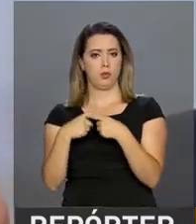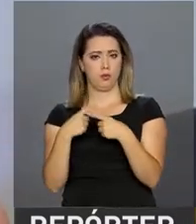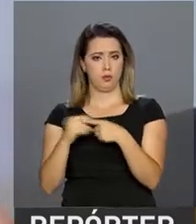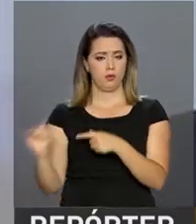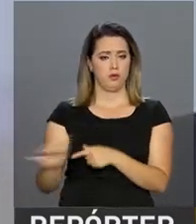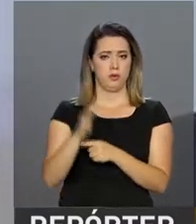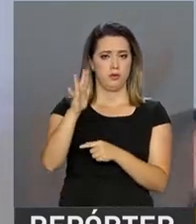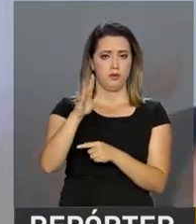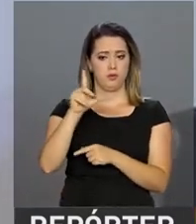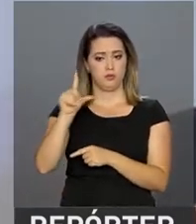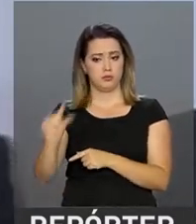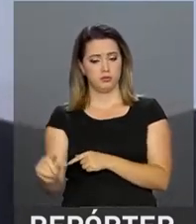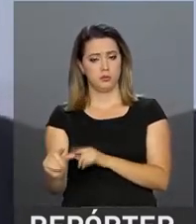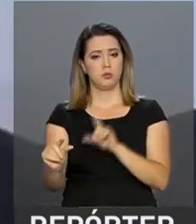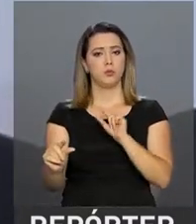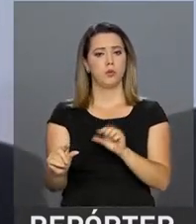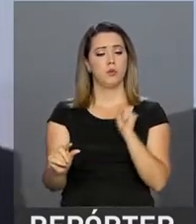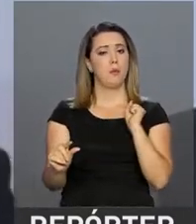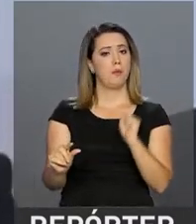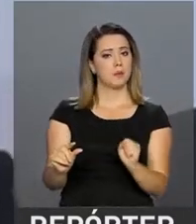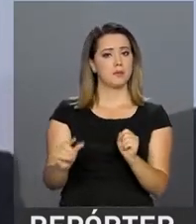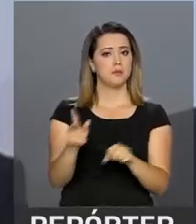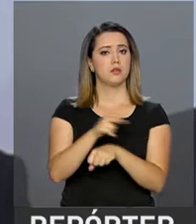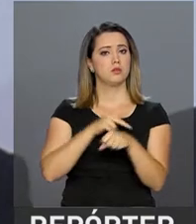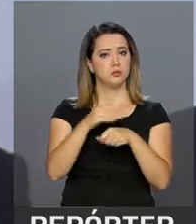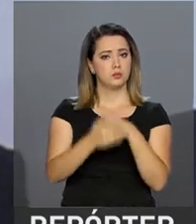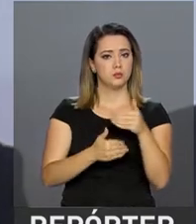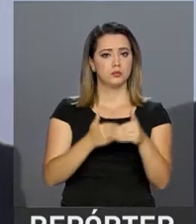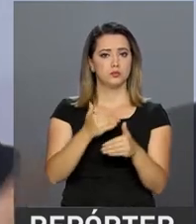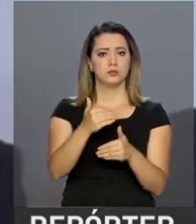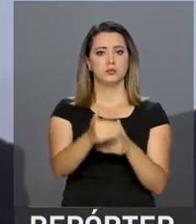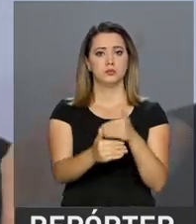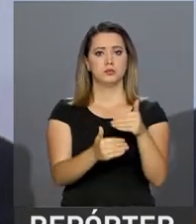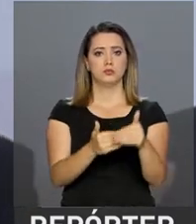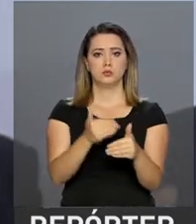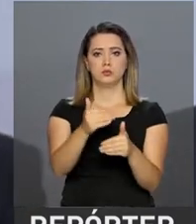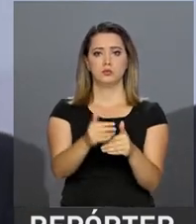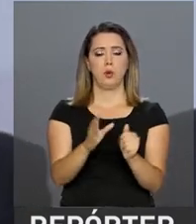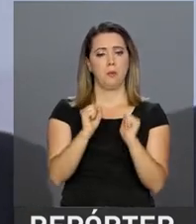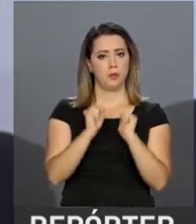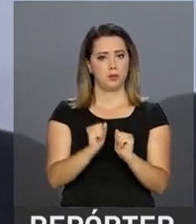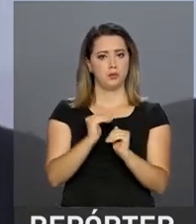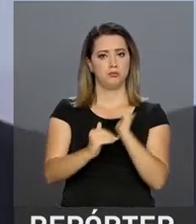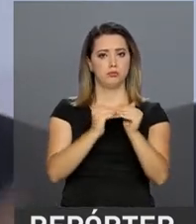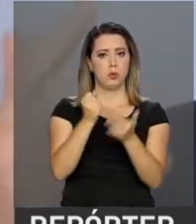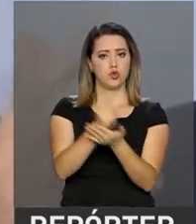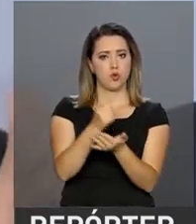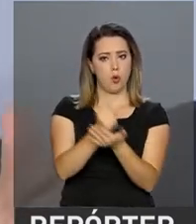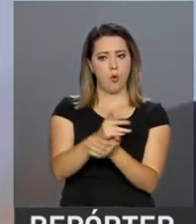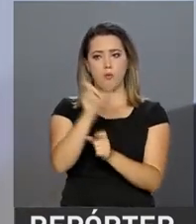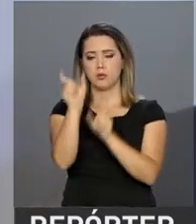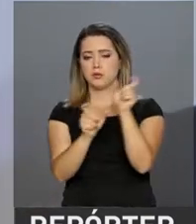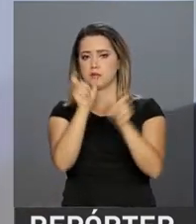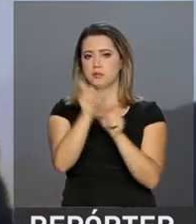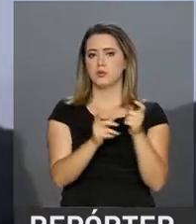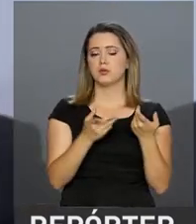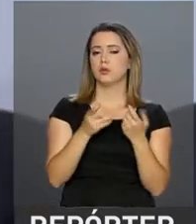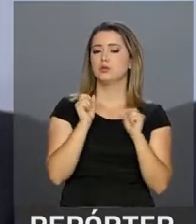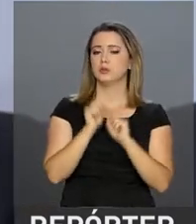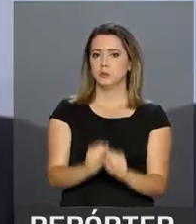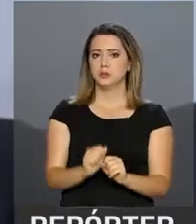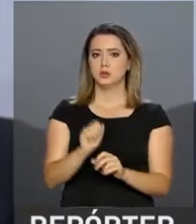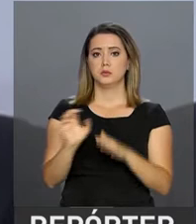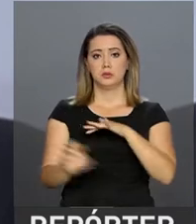inflação mais baixa permite o país crescer mais, aumenta o poder de compra da população, permite as